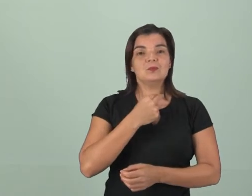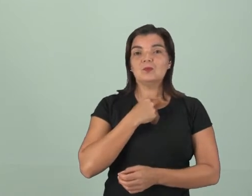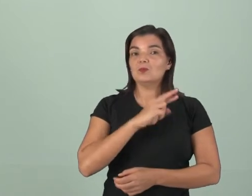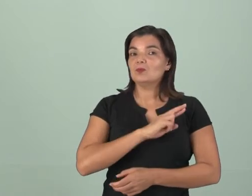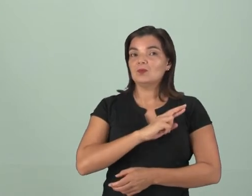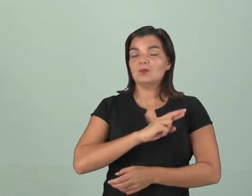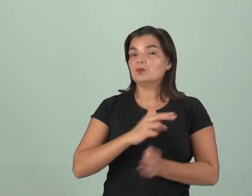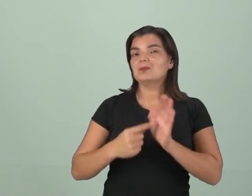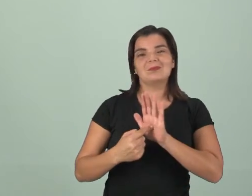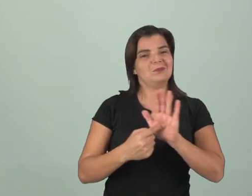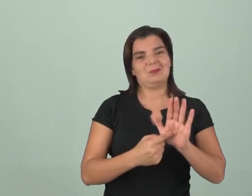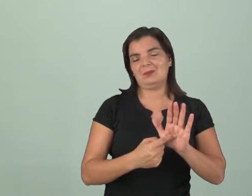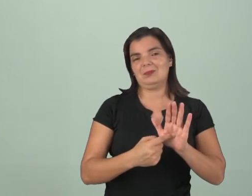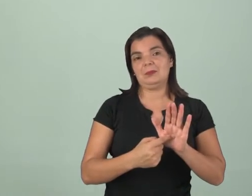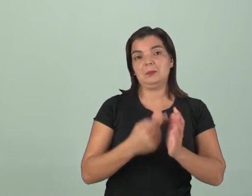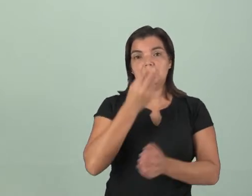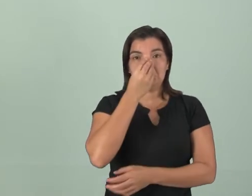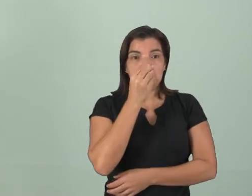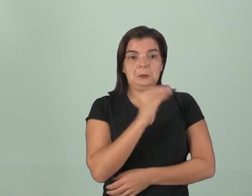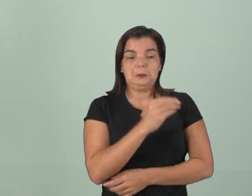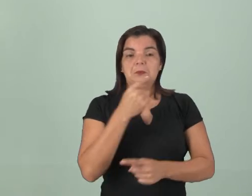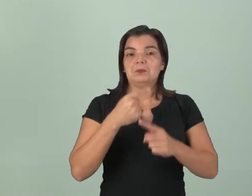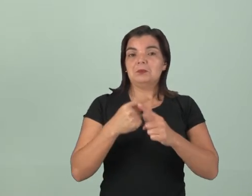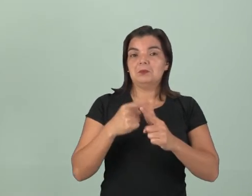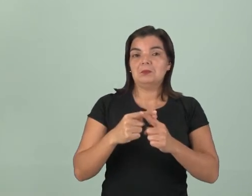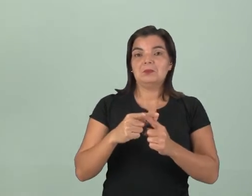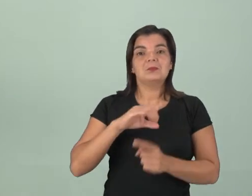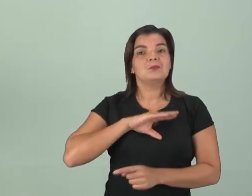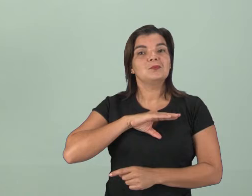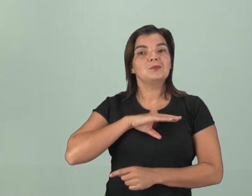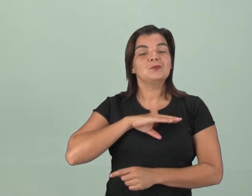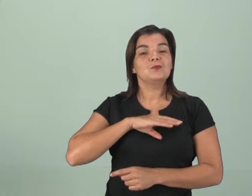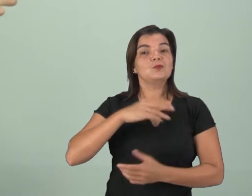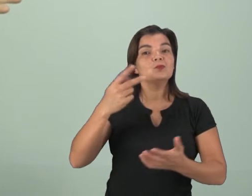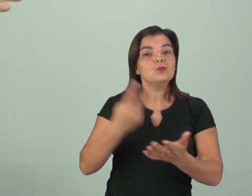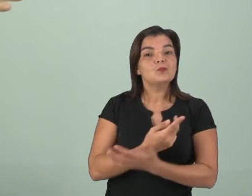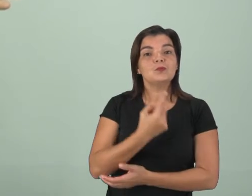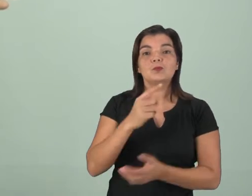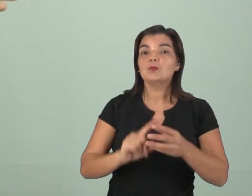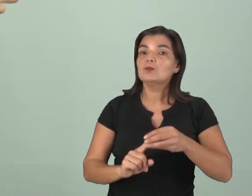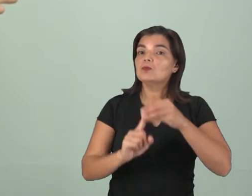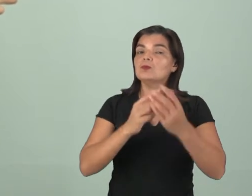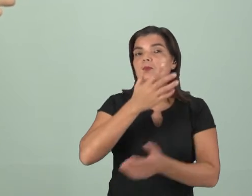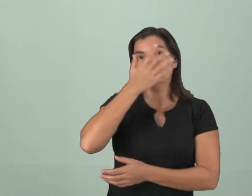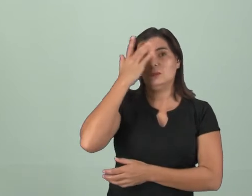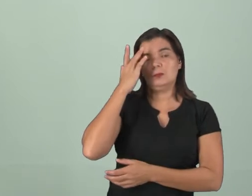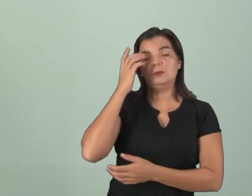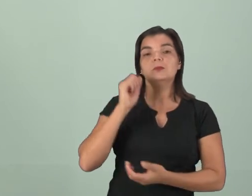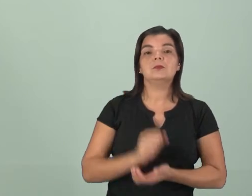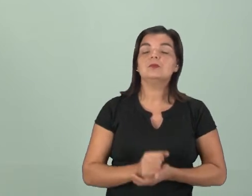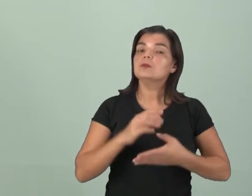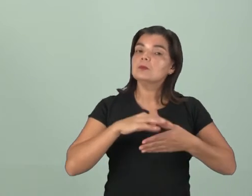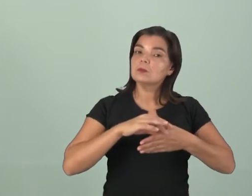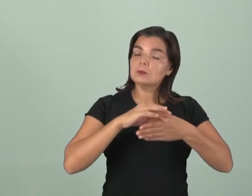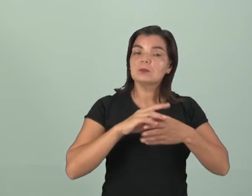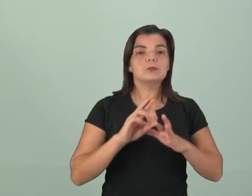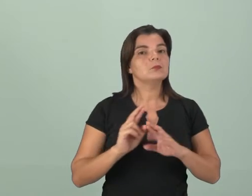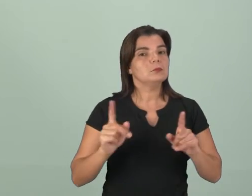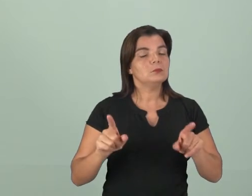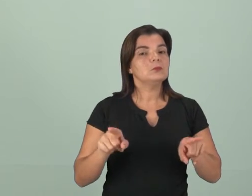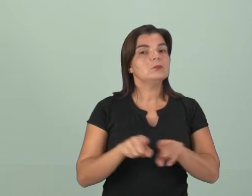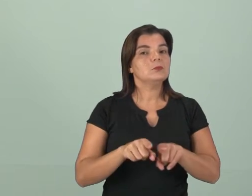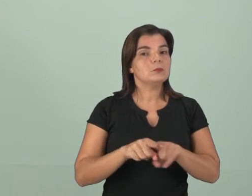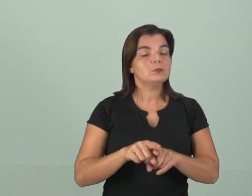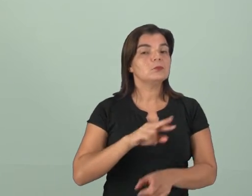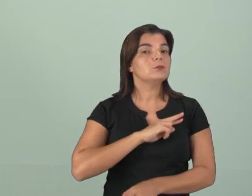religião daquela pessoa não pode ser desmerecida por causa da conduta específica daquela pessoa. Então, a liderança, pelo contrário,